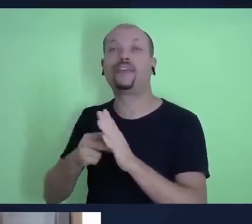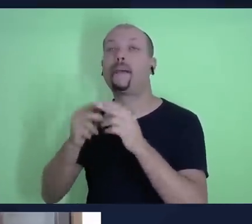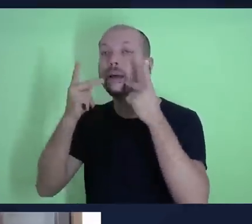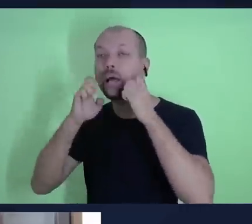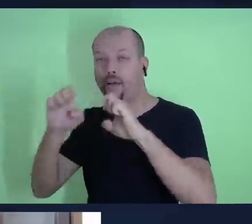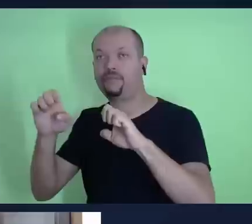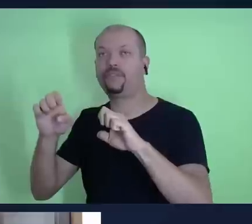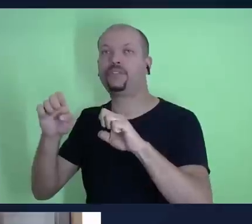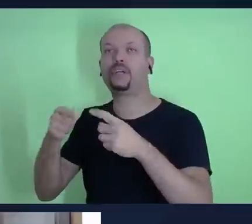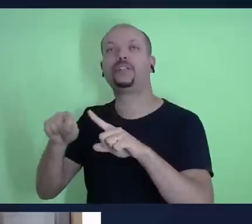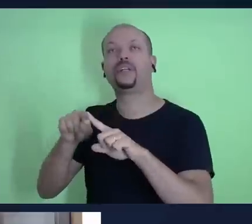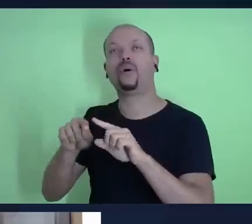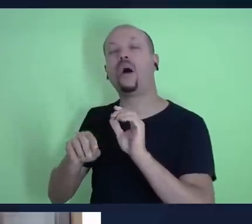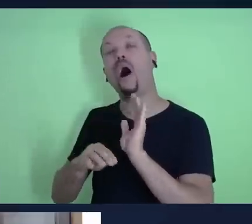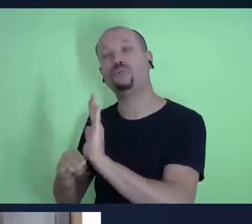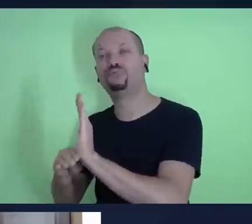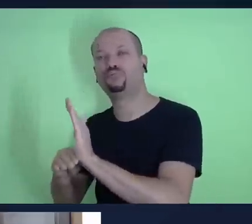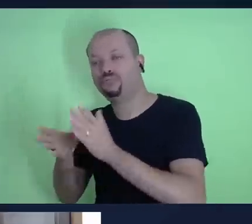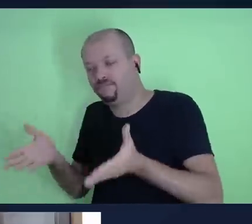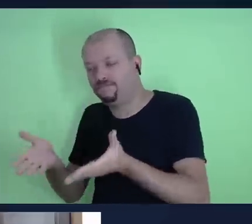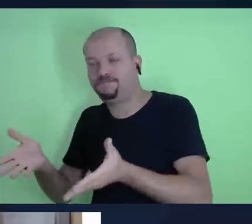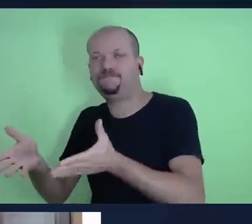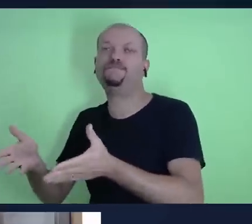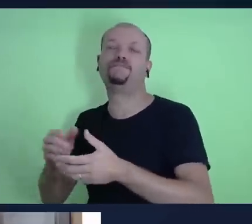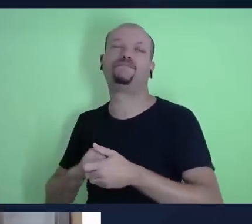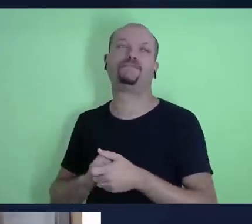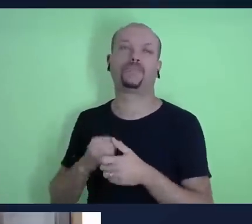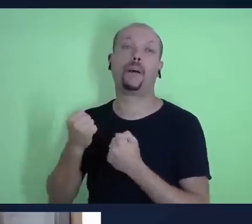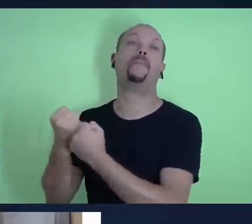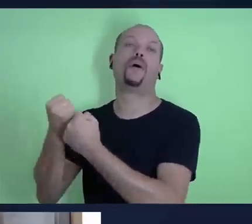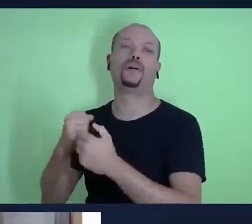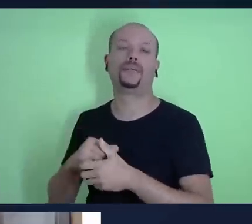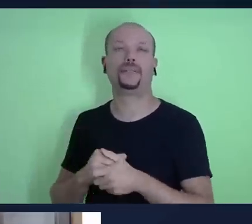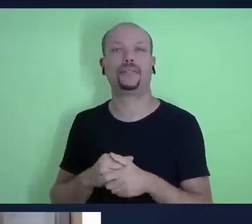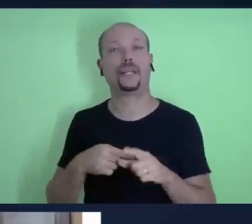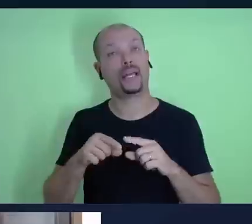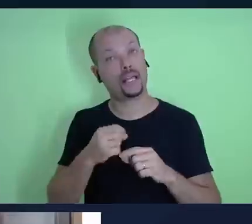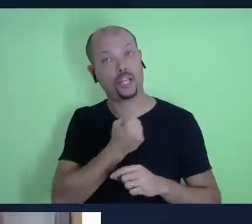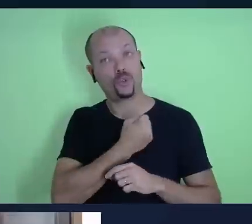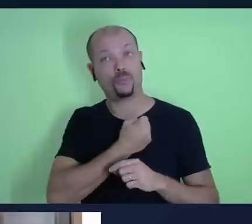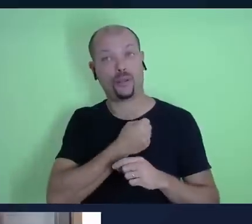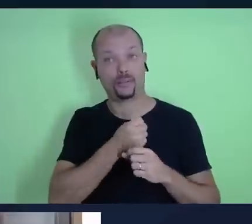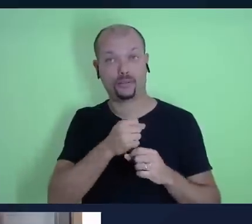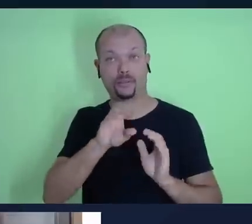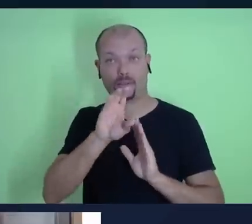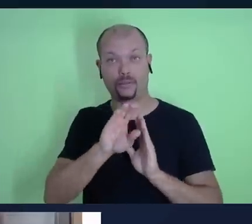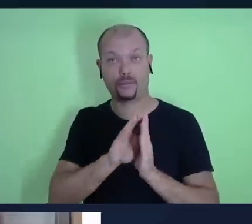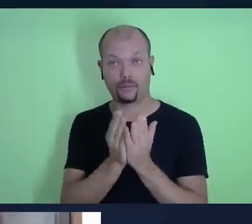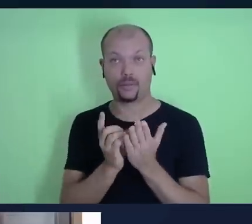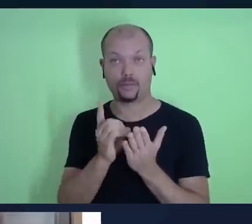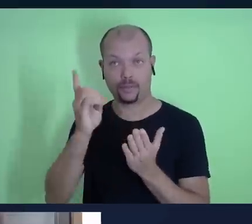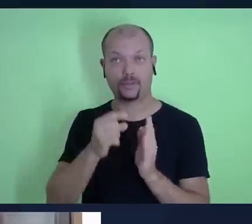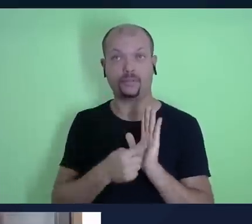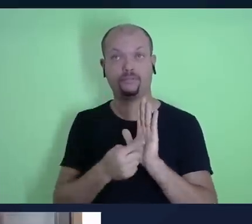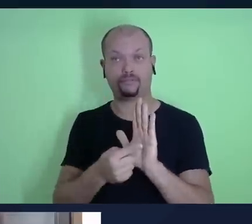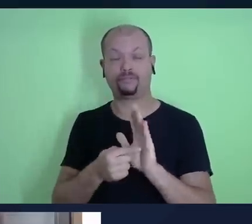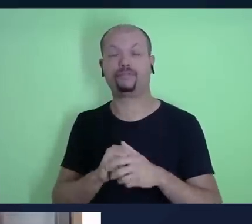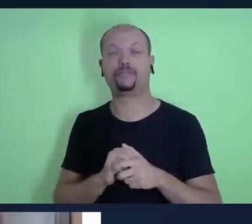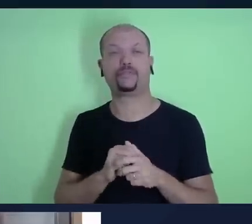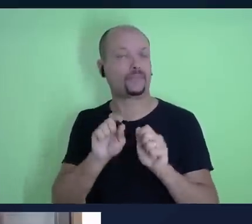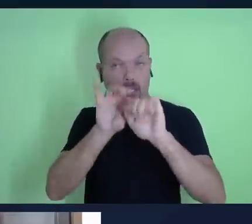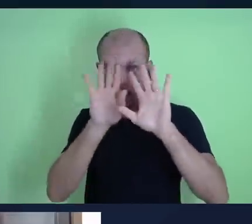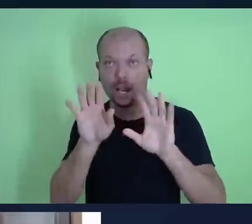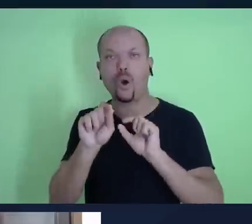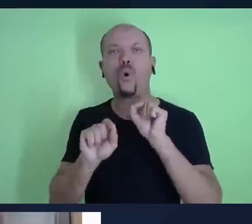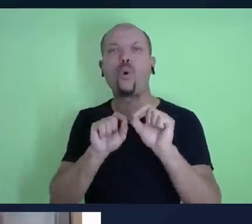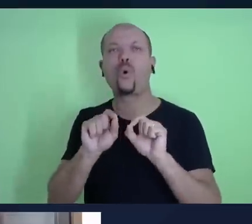ok? Agora, isso que está dito lá em números 18, está sendo indicado muito claramente que